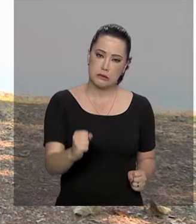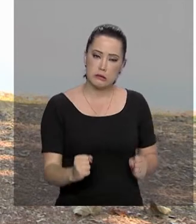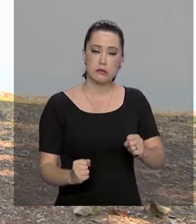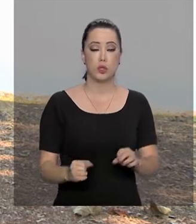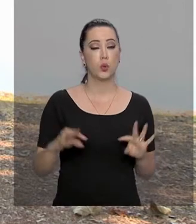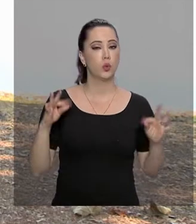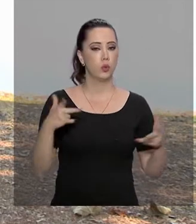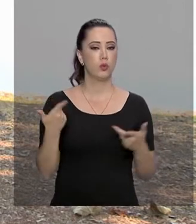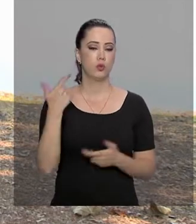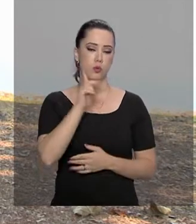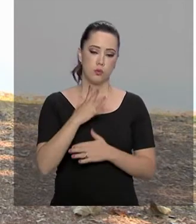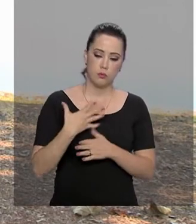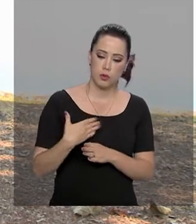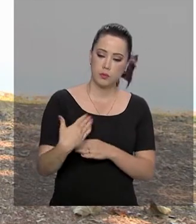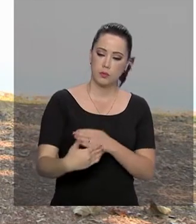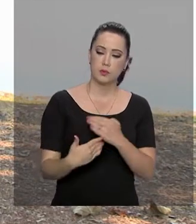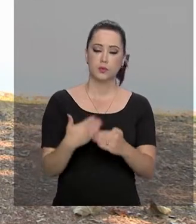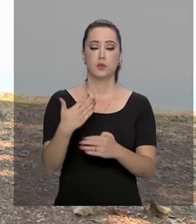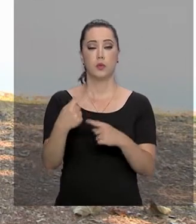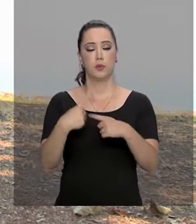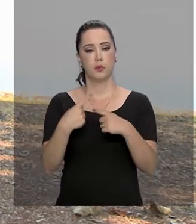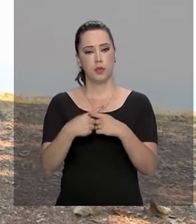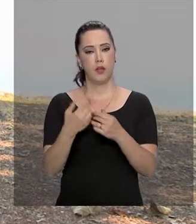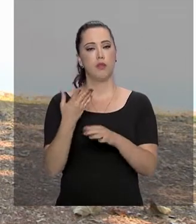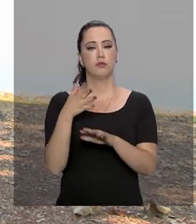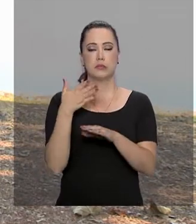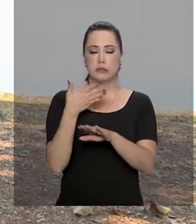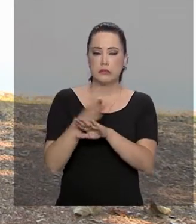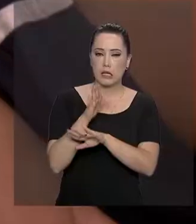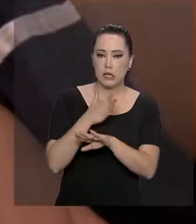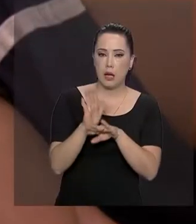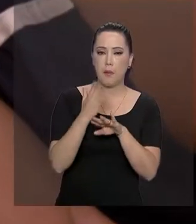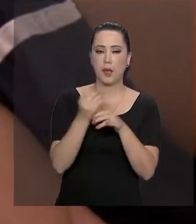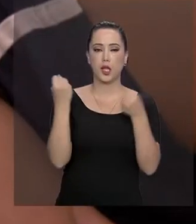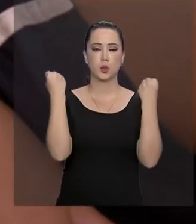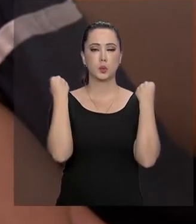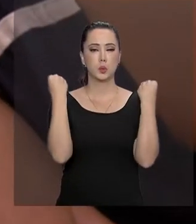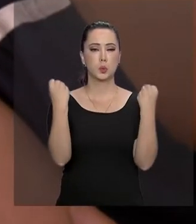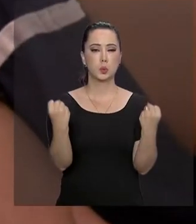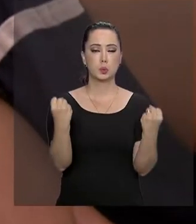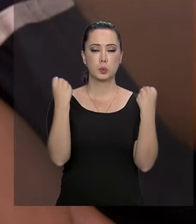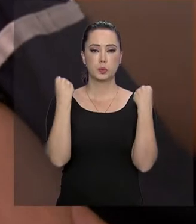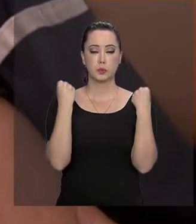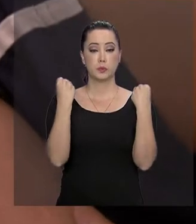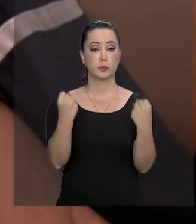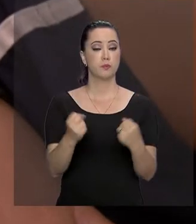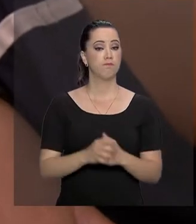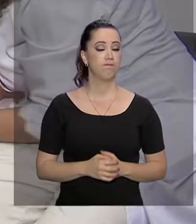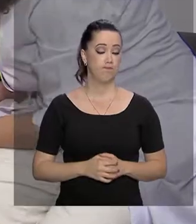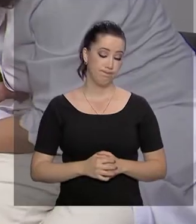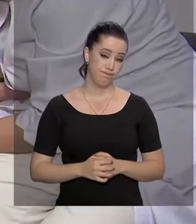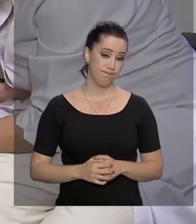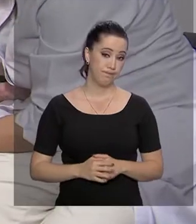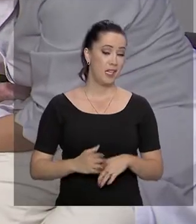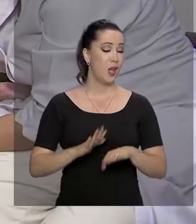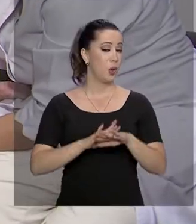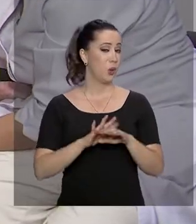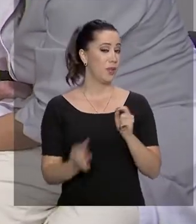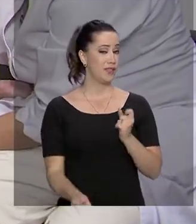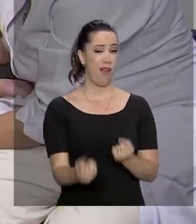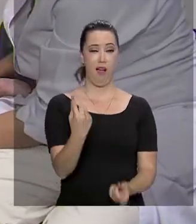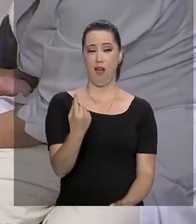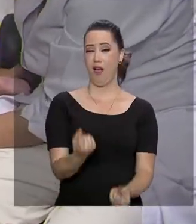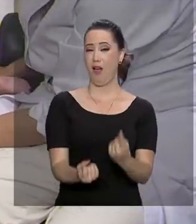ganhos que ela tem hoje é devido às terapias que ela faz. As doenças raras não têm cura. Em geral, são